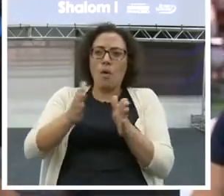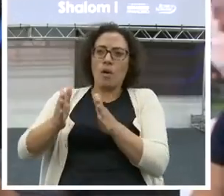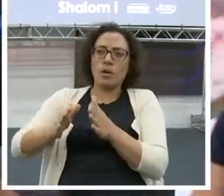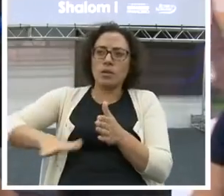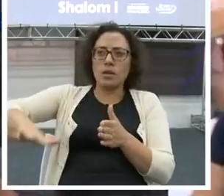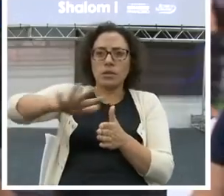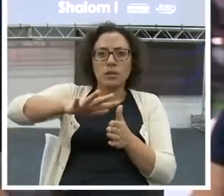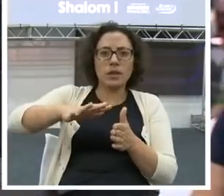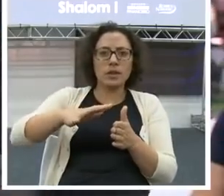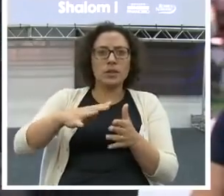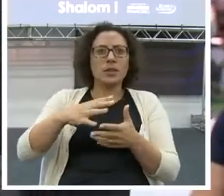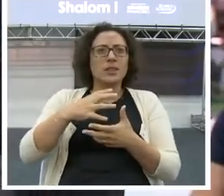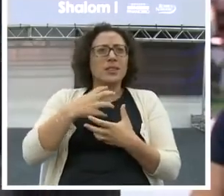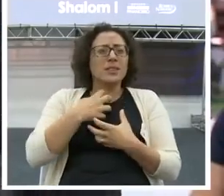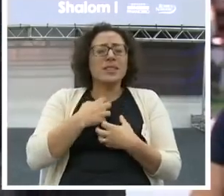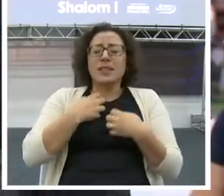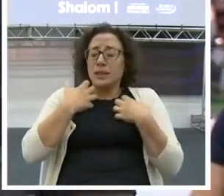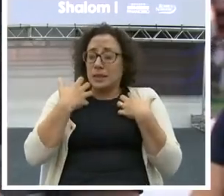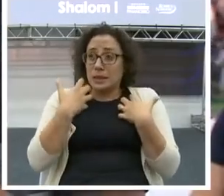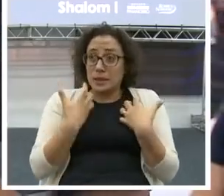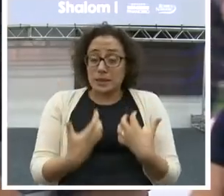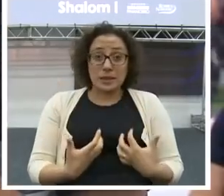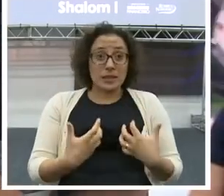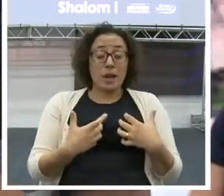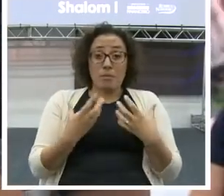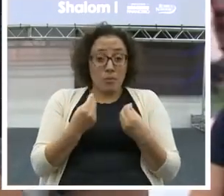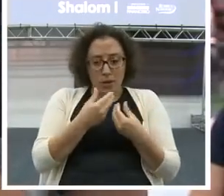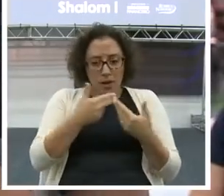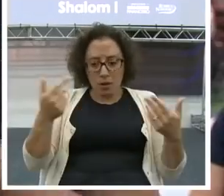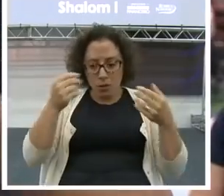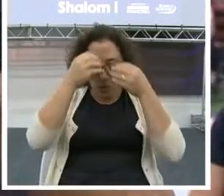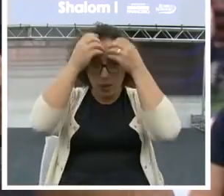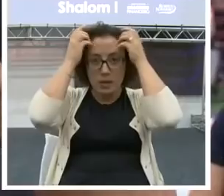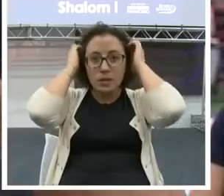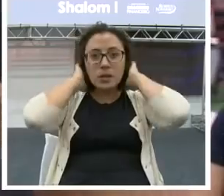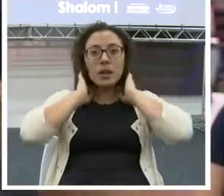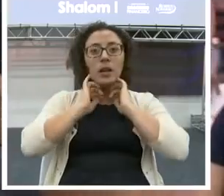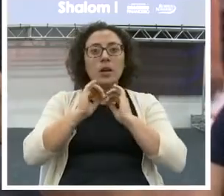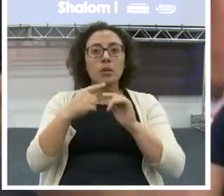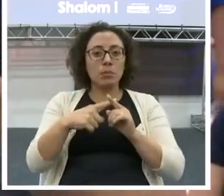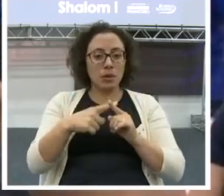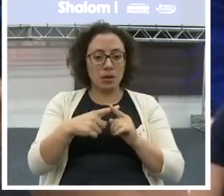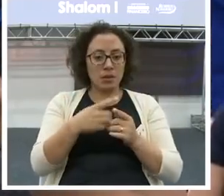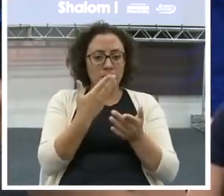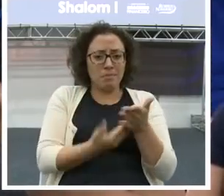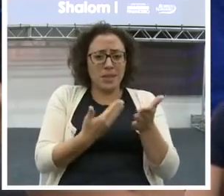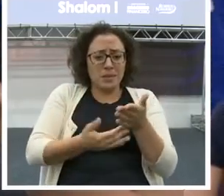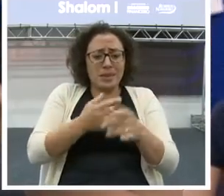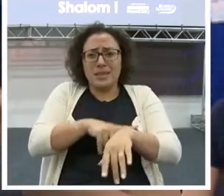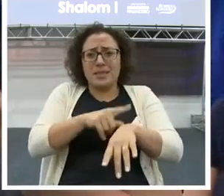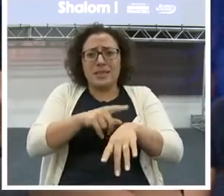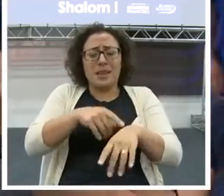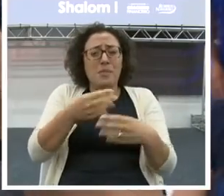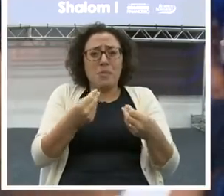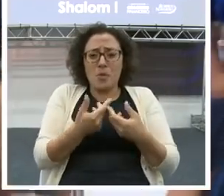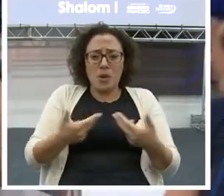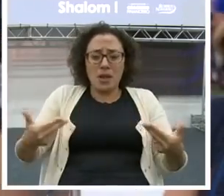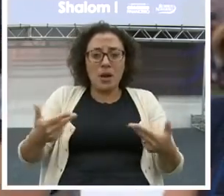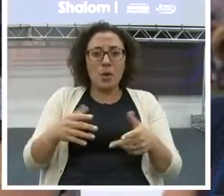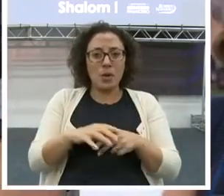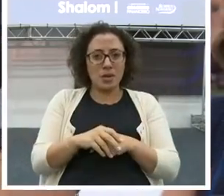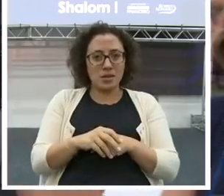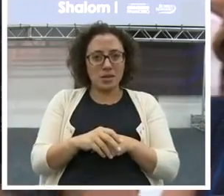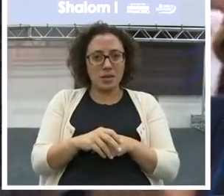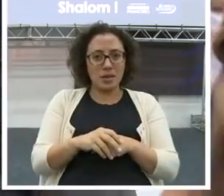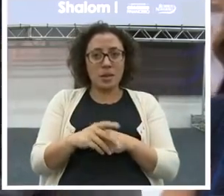isso te consuma muito tempo? Para que esse tempo não seja... Você invista